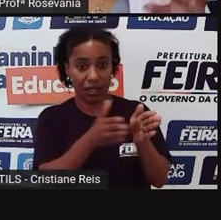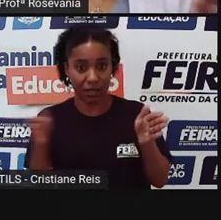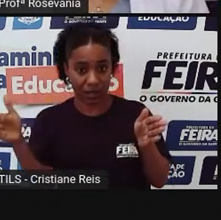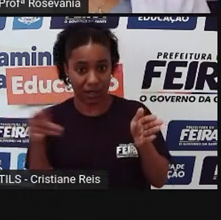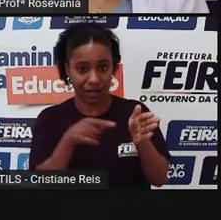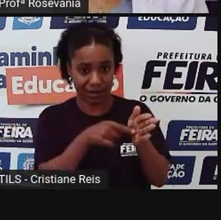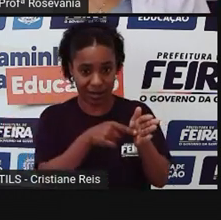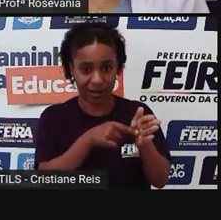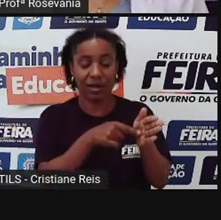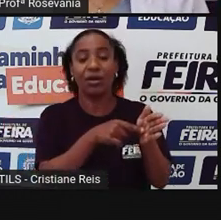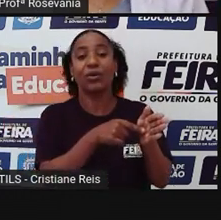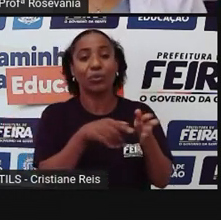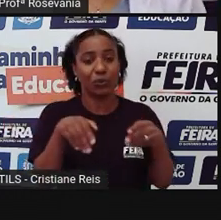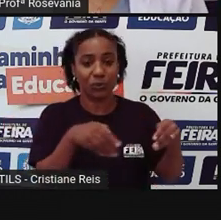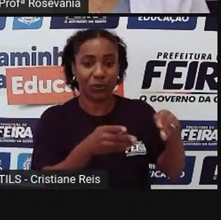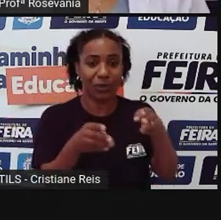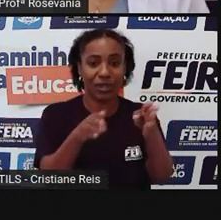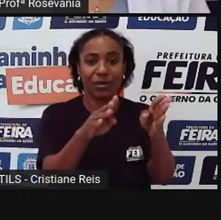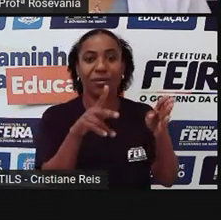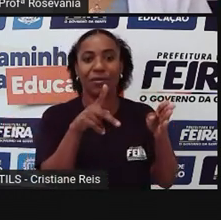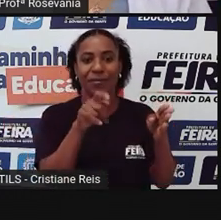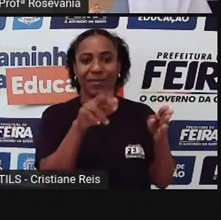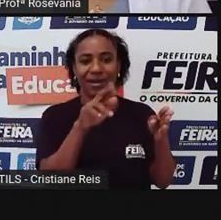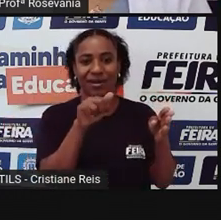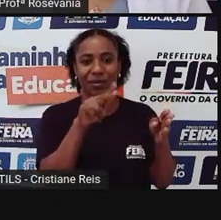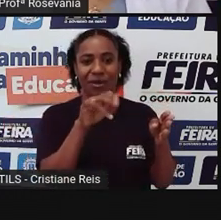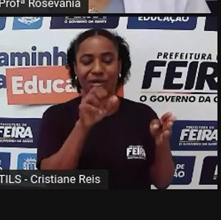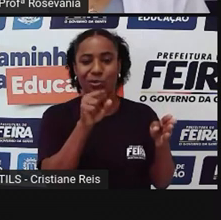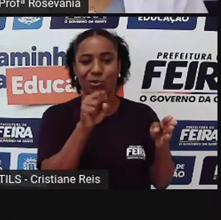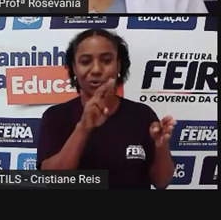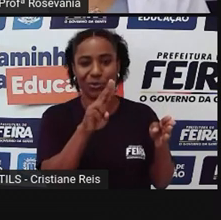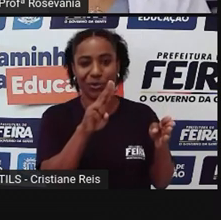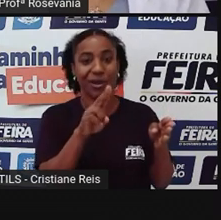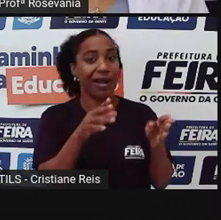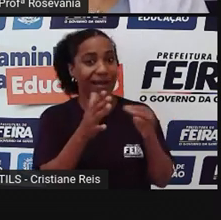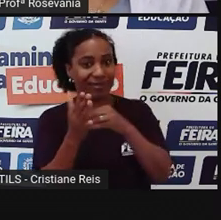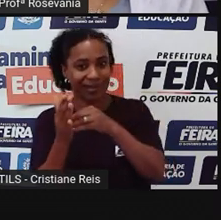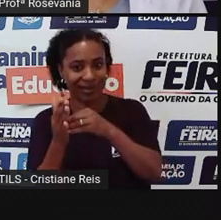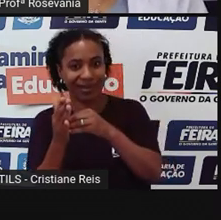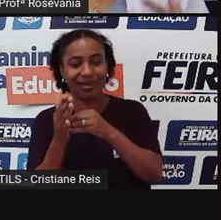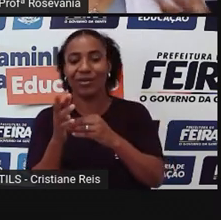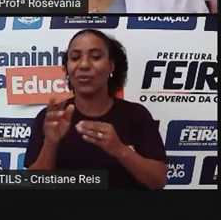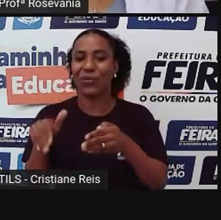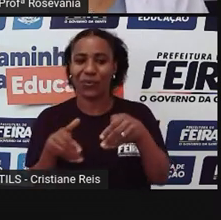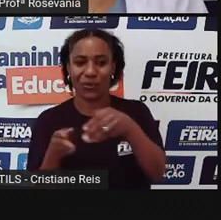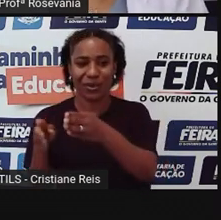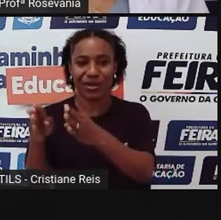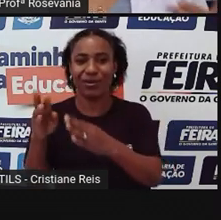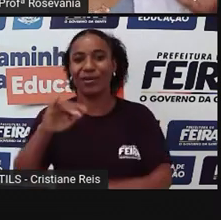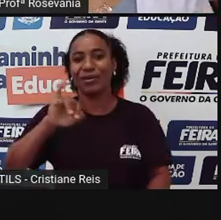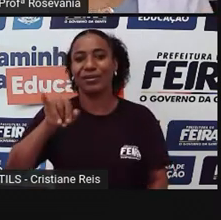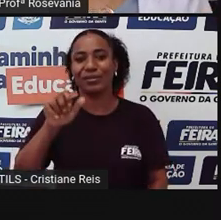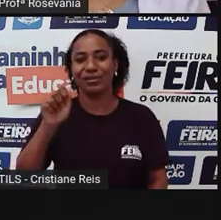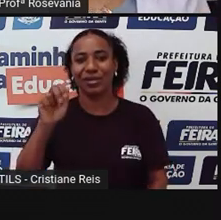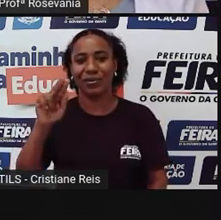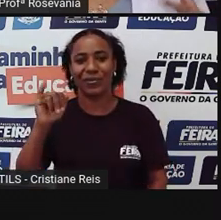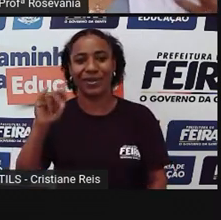É um espaço enorme de terra, não é isso? E aqui envolvia, né, essa parte aí de Jacuípe,